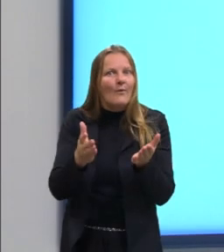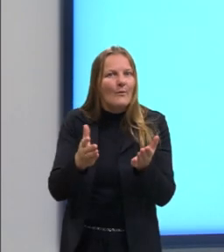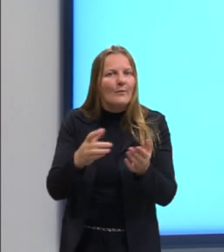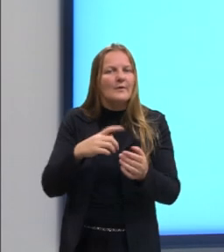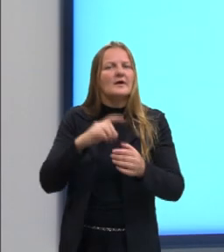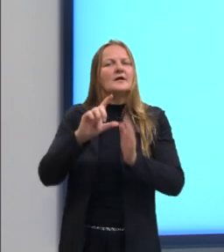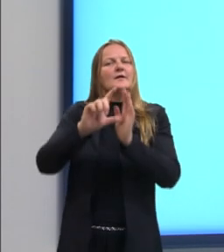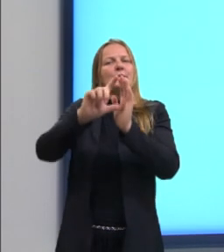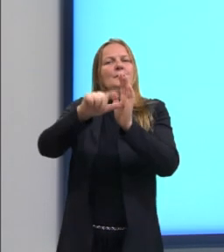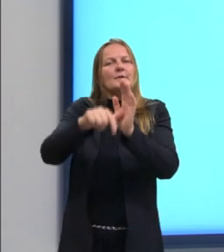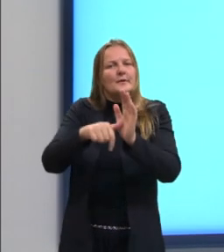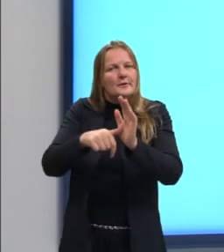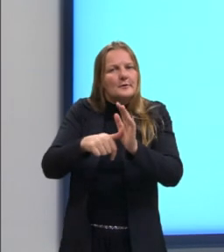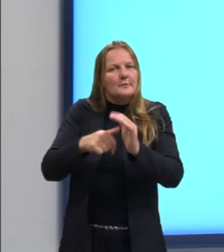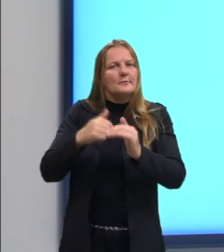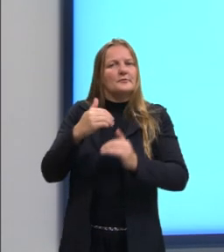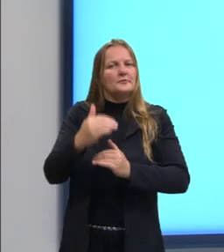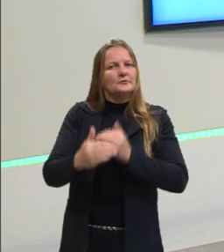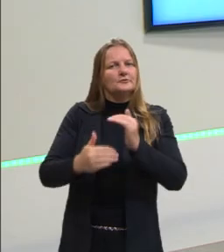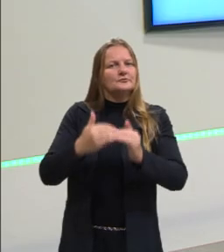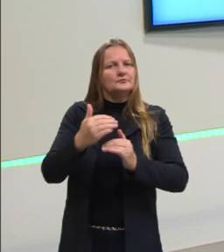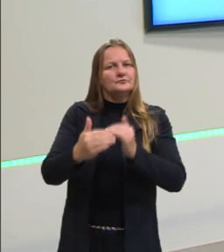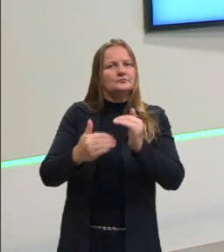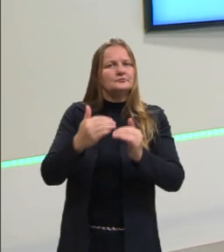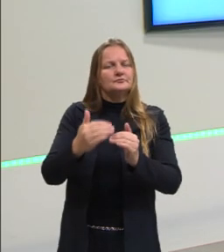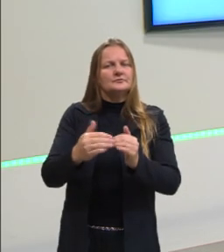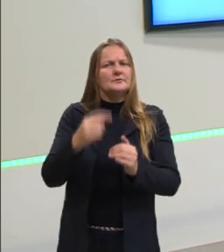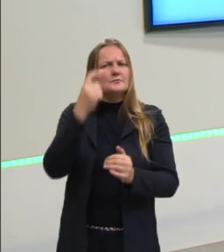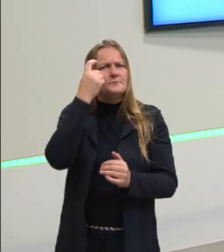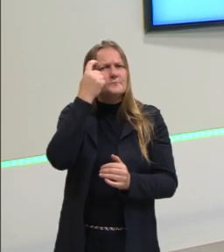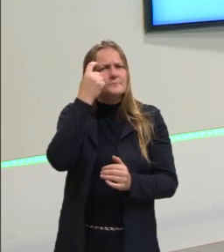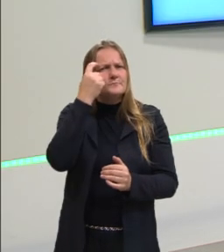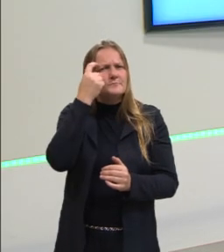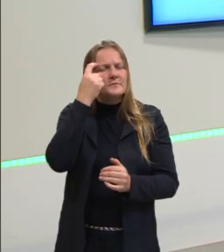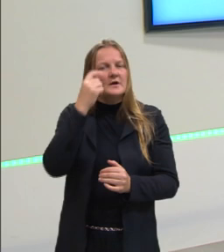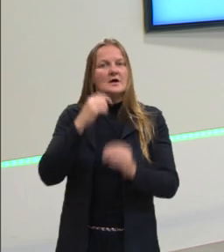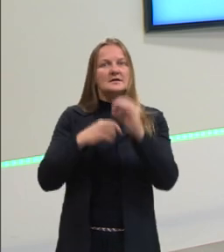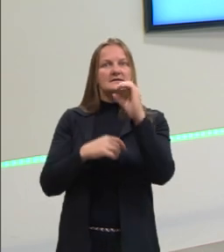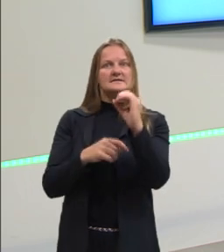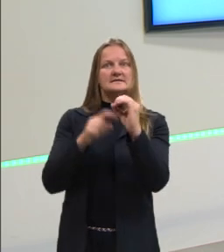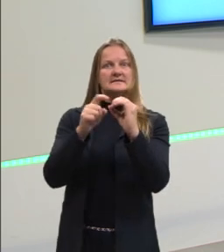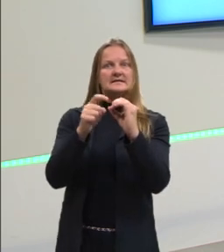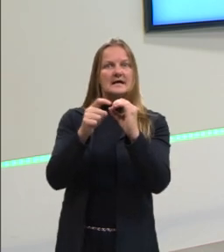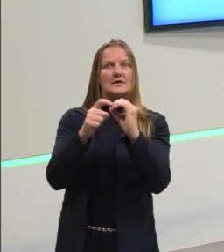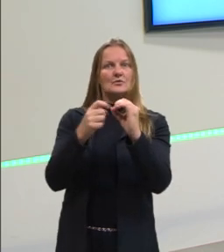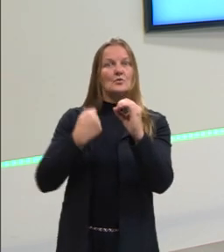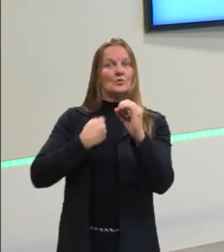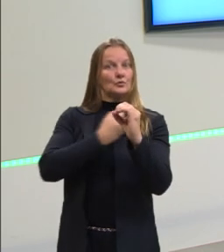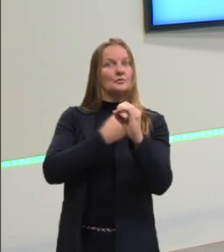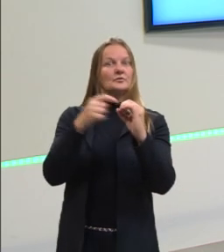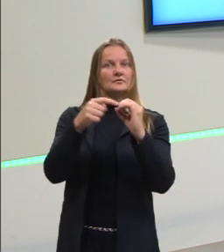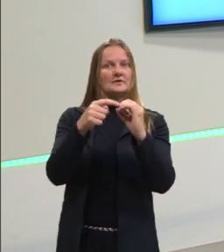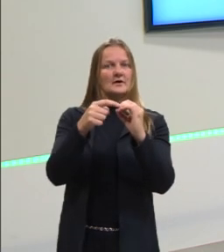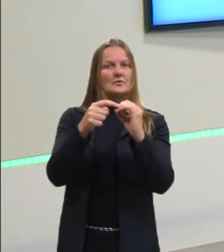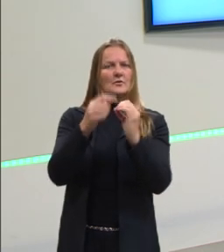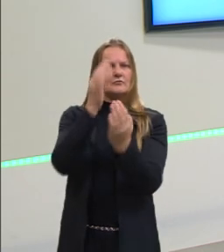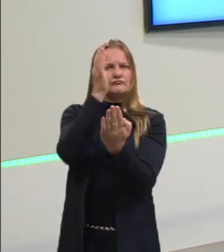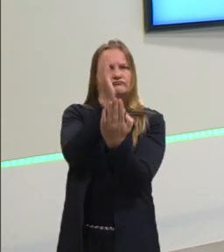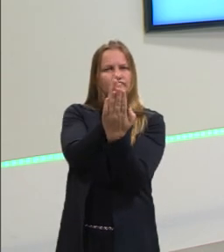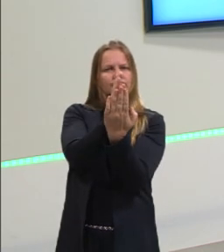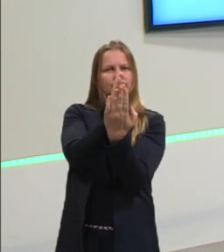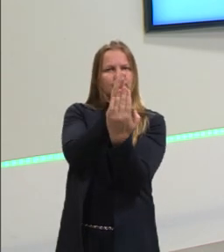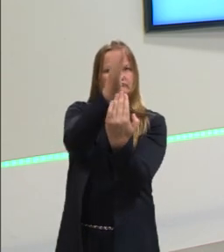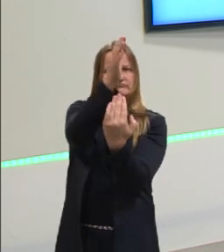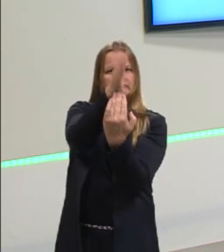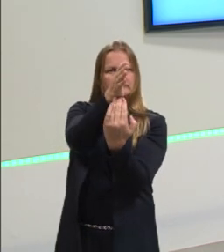Posteriormente, a ideia da não existência foi representada pelo número zero. Então, aqui eu trouxe